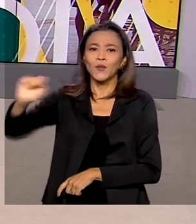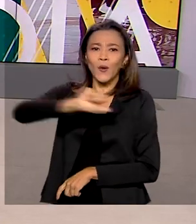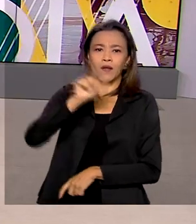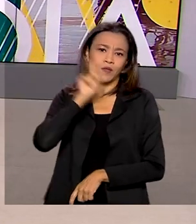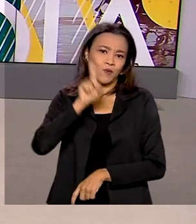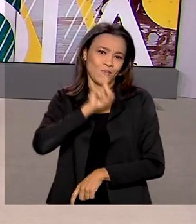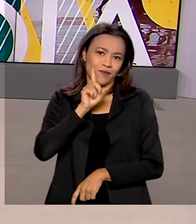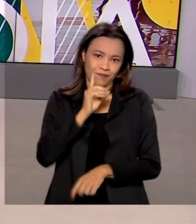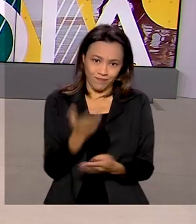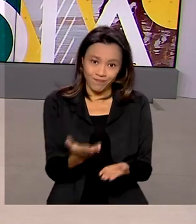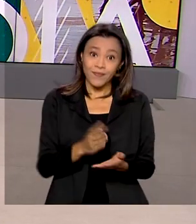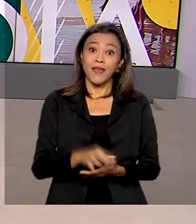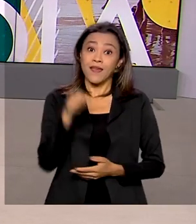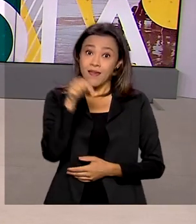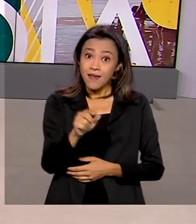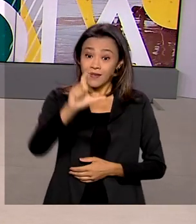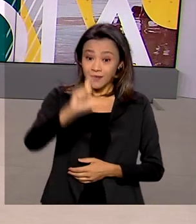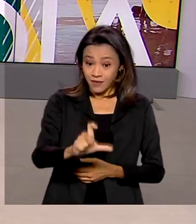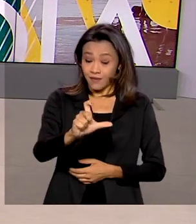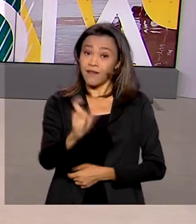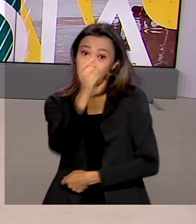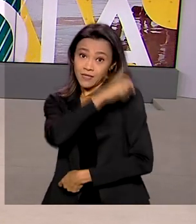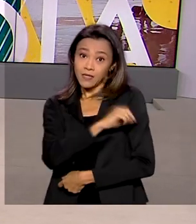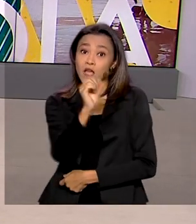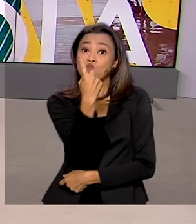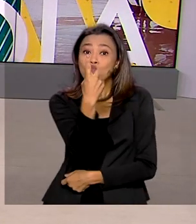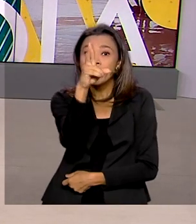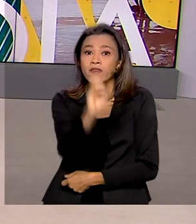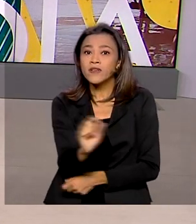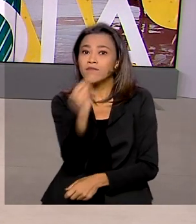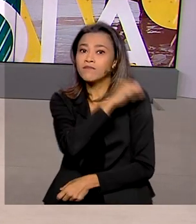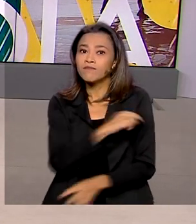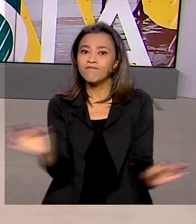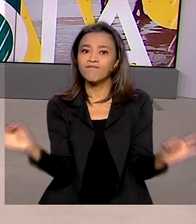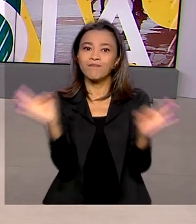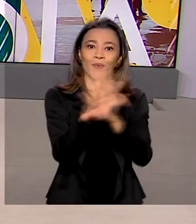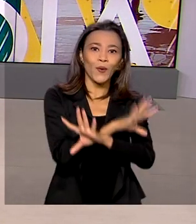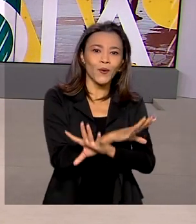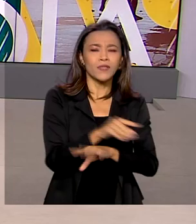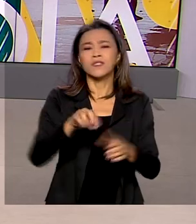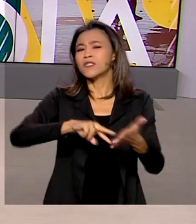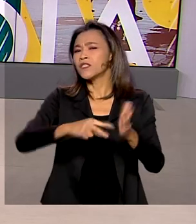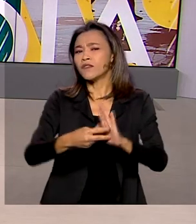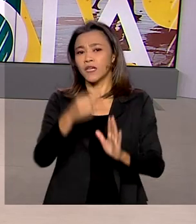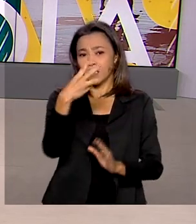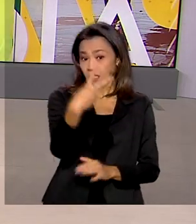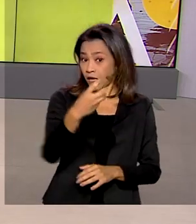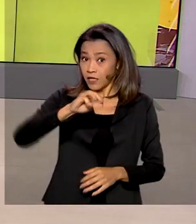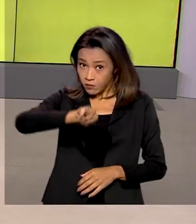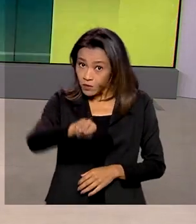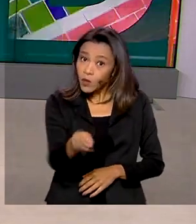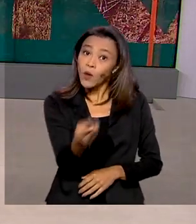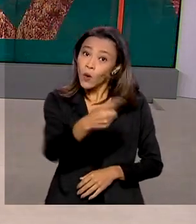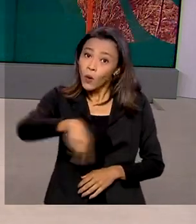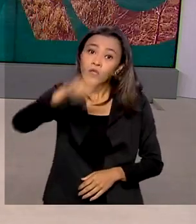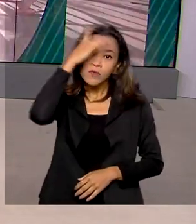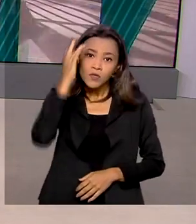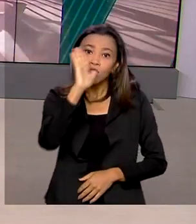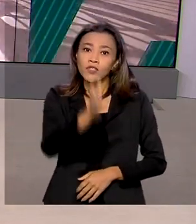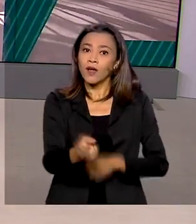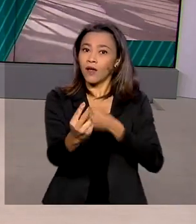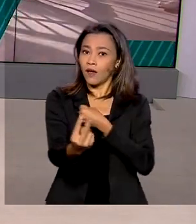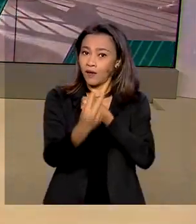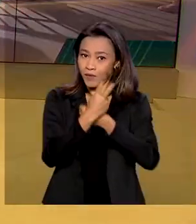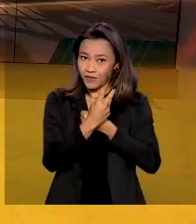-19. O imunizante americano é aplicado em dose única. Isso significa que 3 milhões de brasileiros ficarão protegidos da